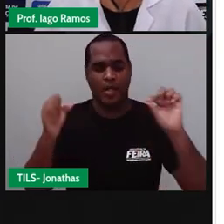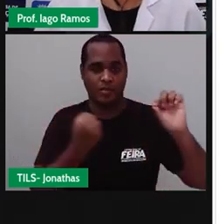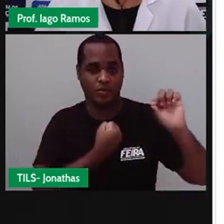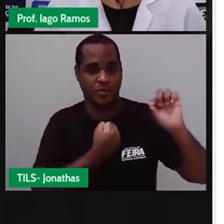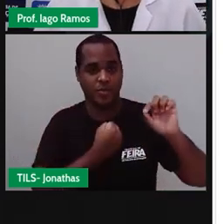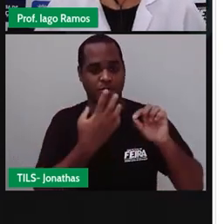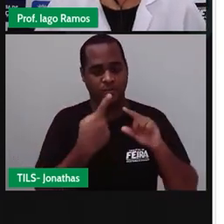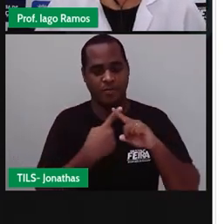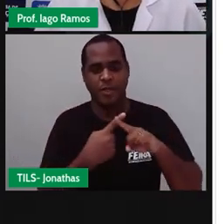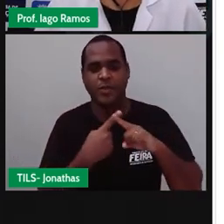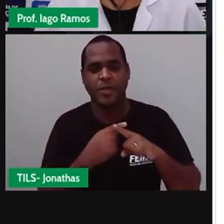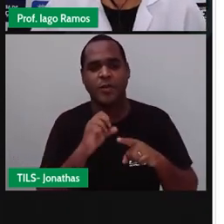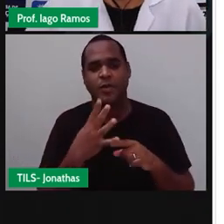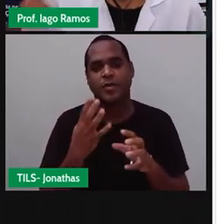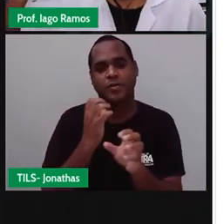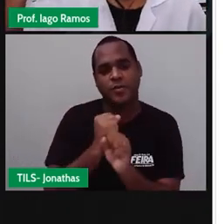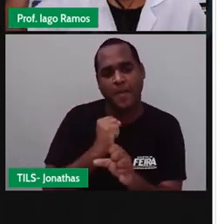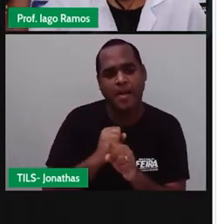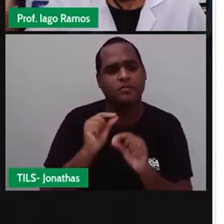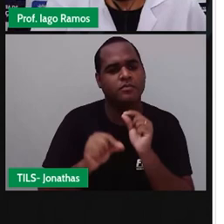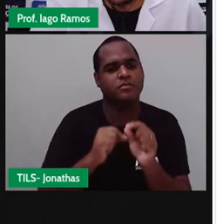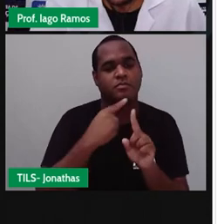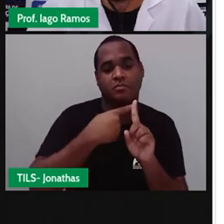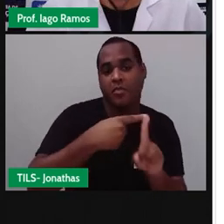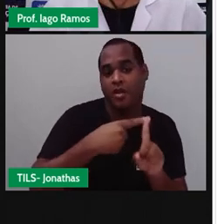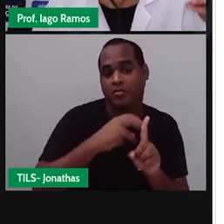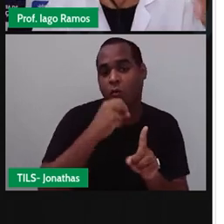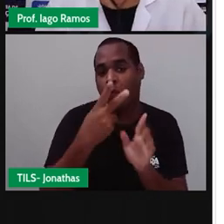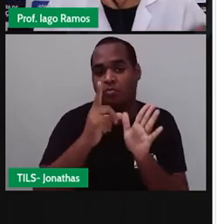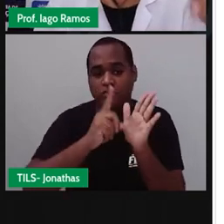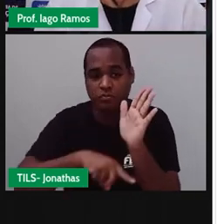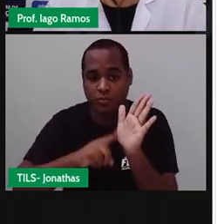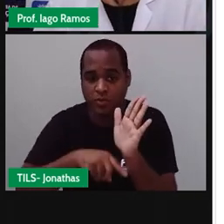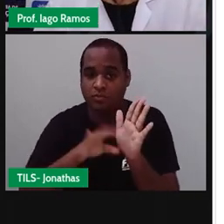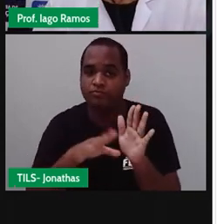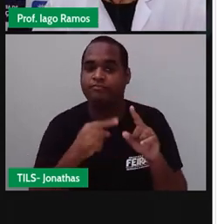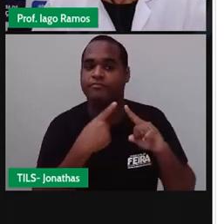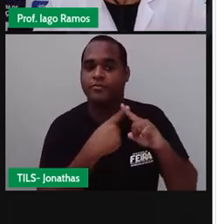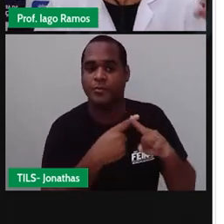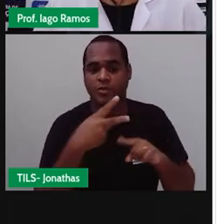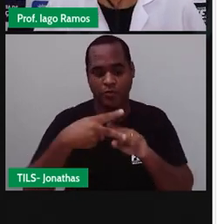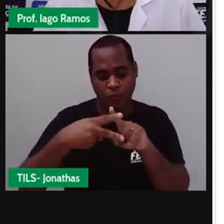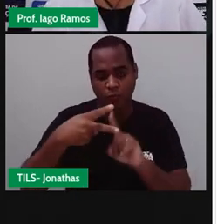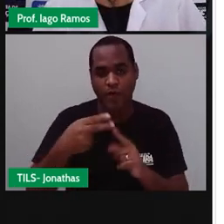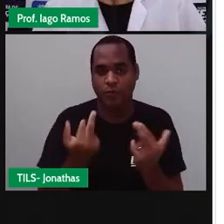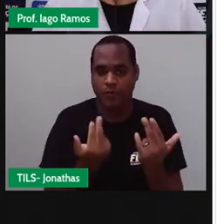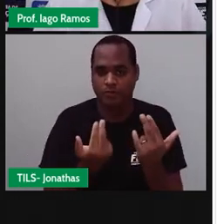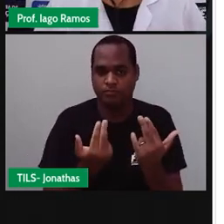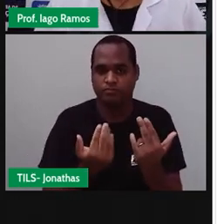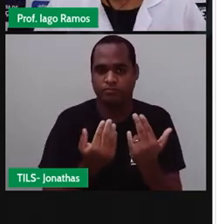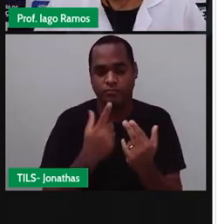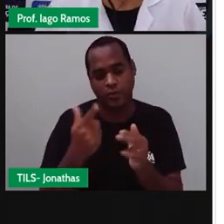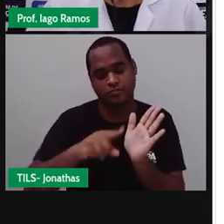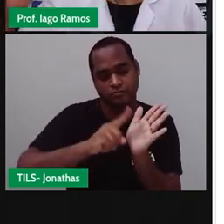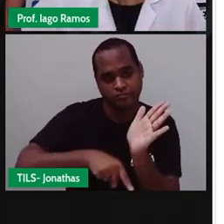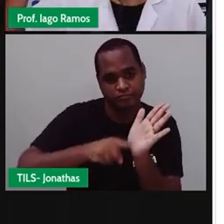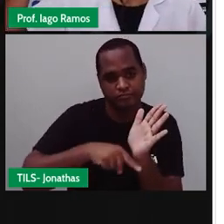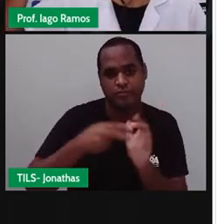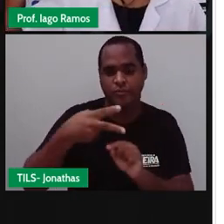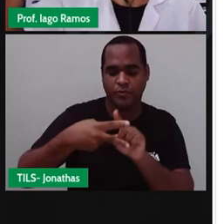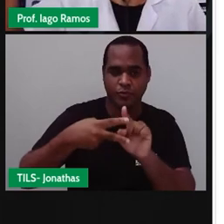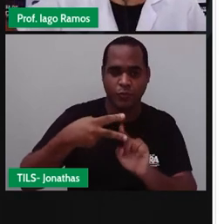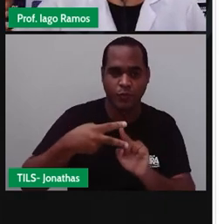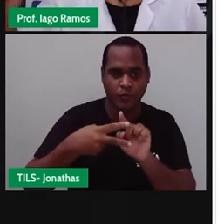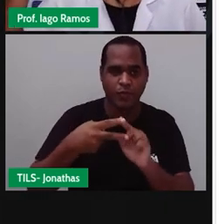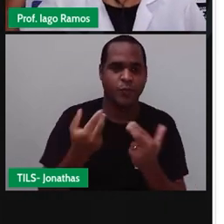Da multiplicação com números inteiros. Quando é que dá positivo? Quando multiplicar dois números com sinais iguais. Quando é que dá negativo? Quando